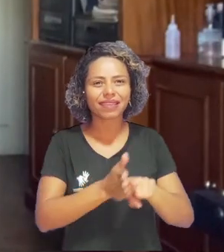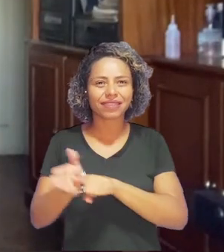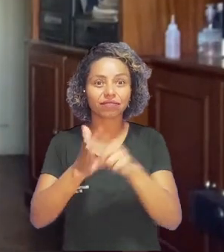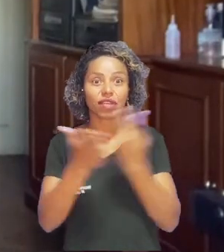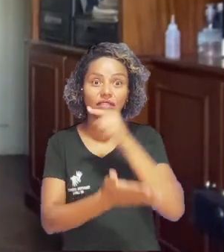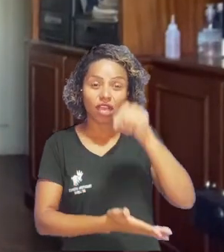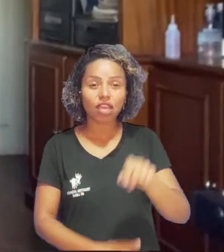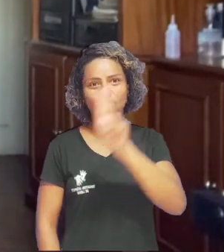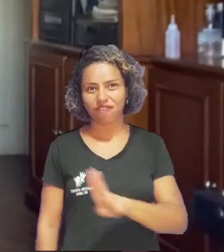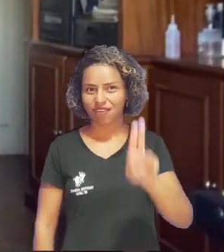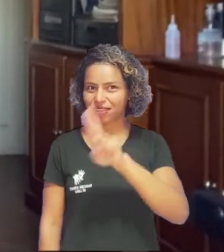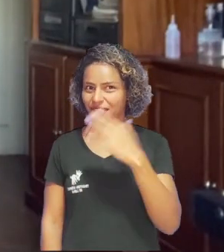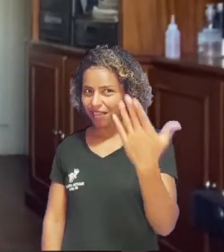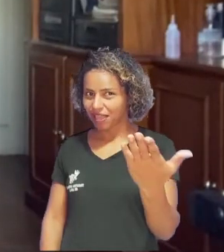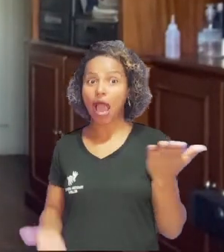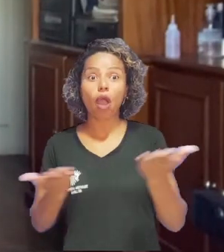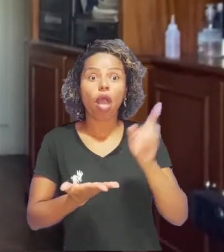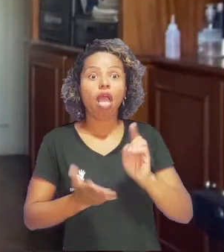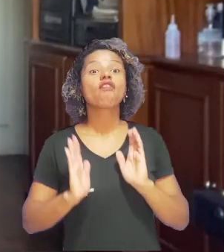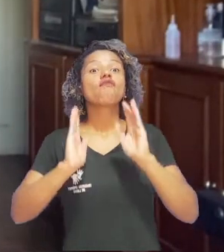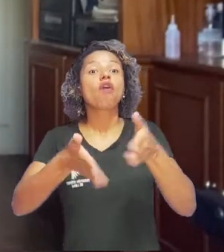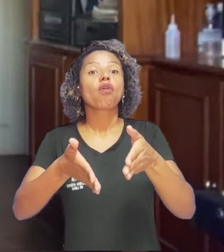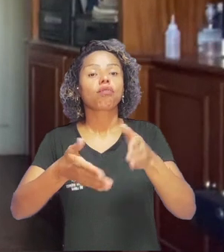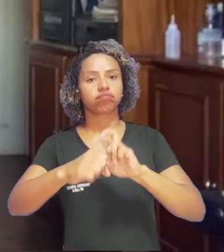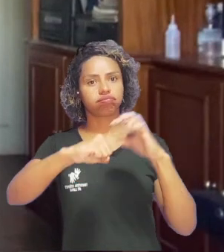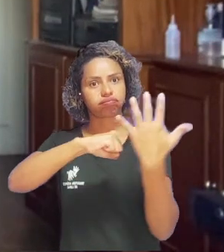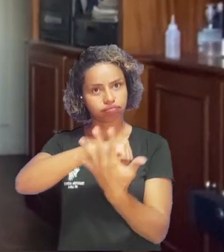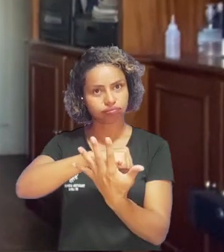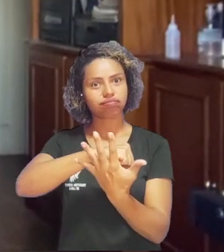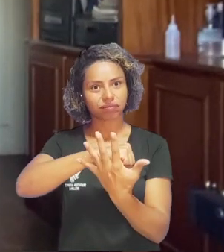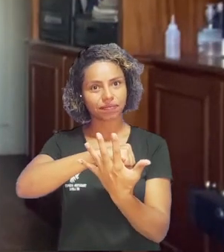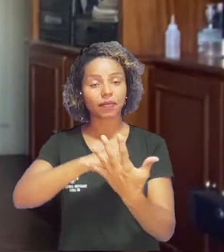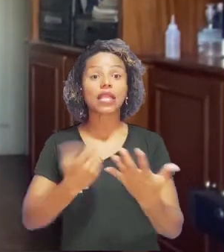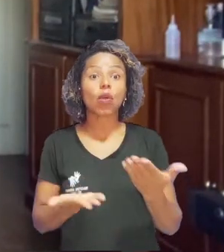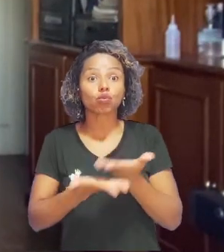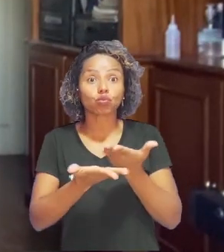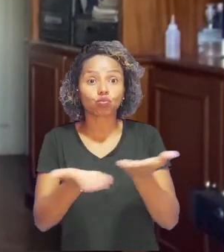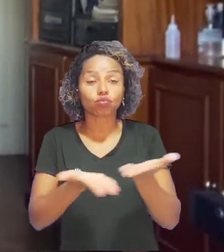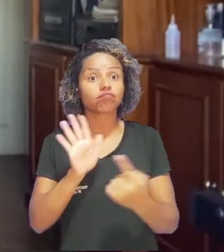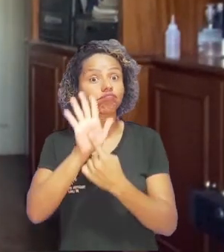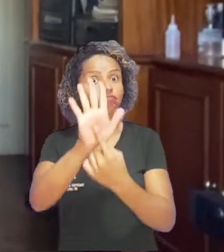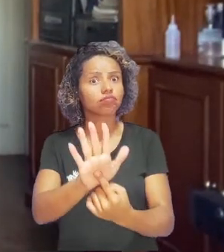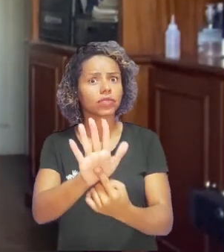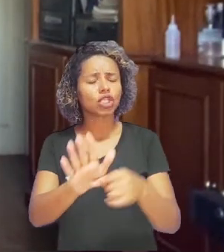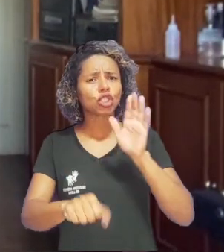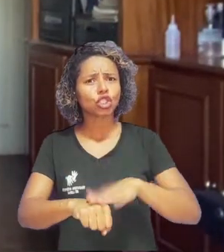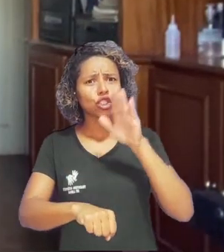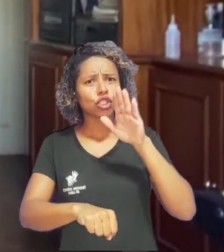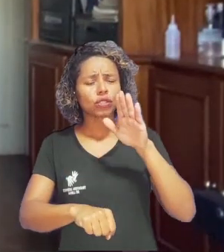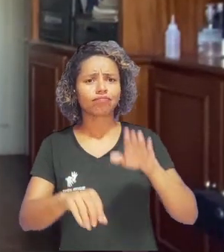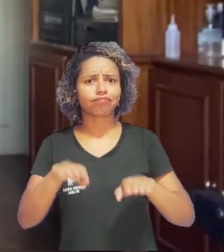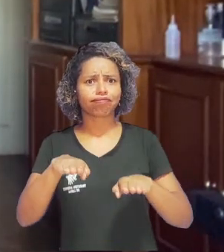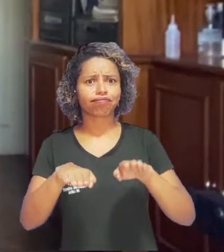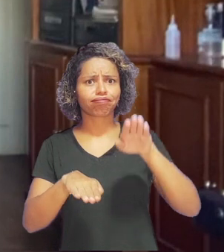pesquisas desenvolvidas pela universidade, agora com enfoque na Covid-19, um estudo aponta